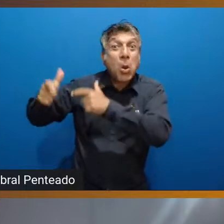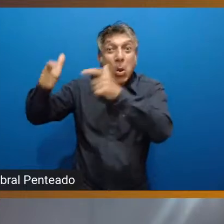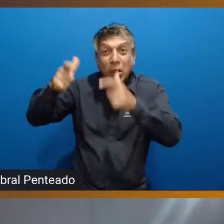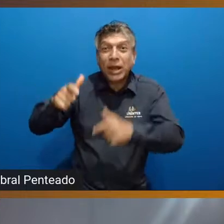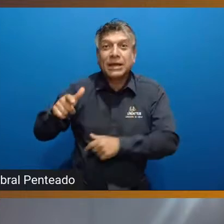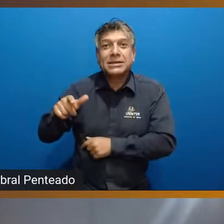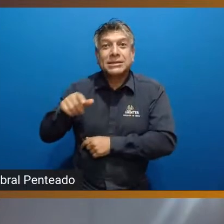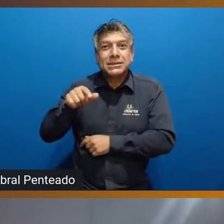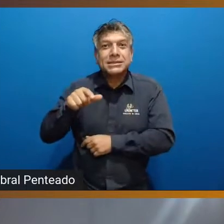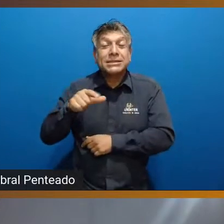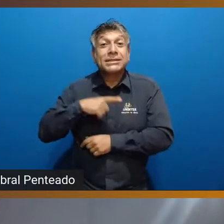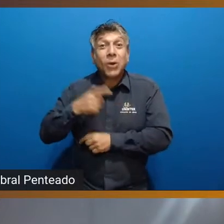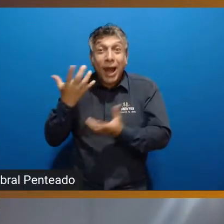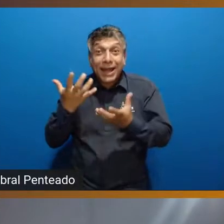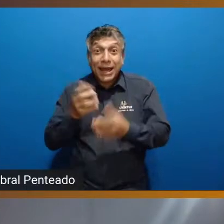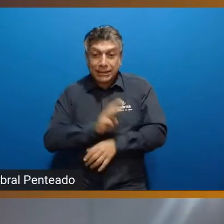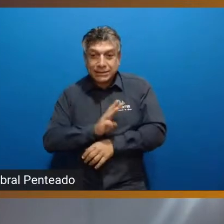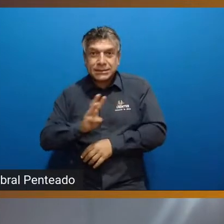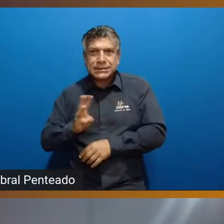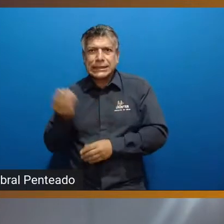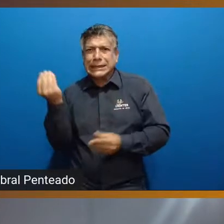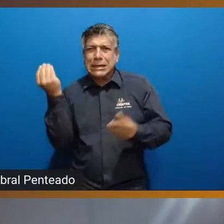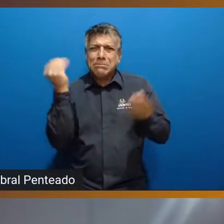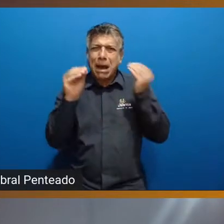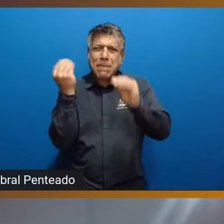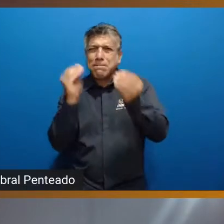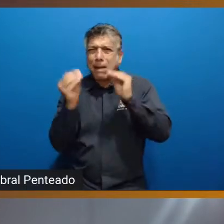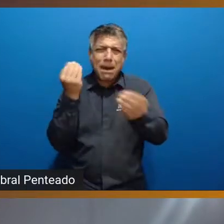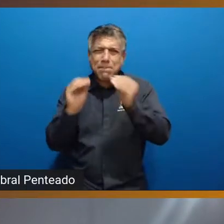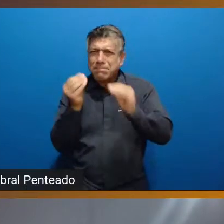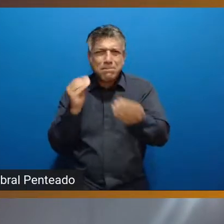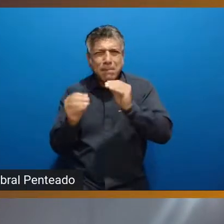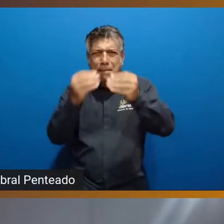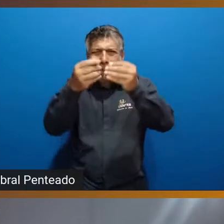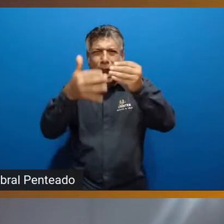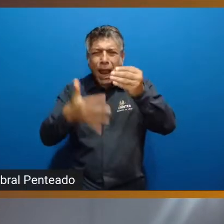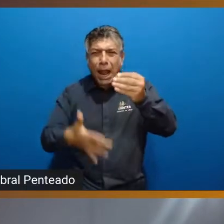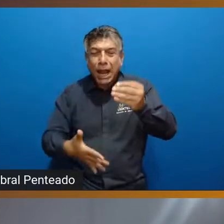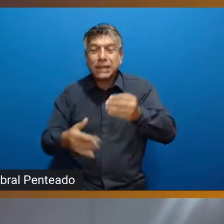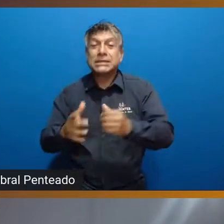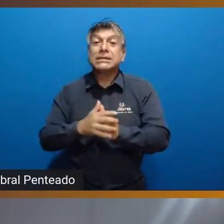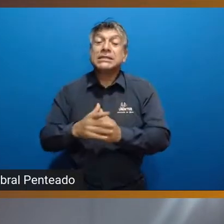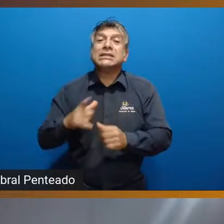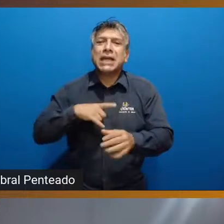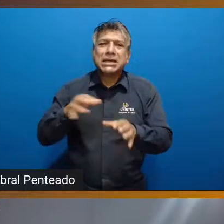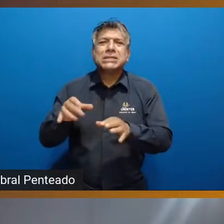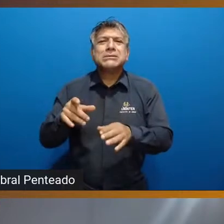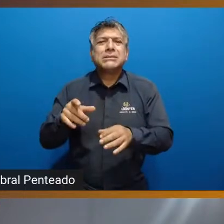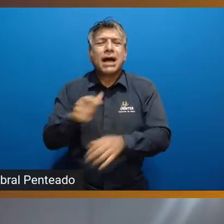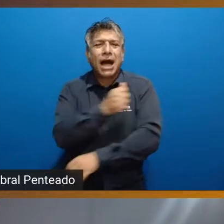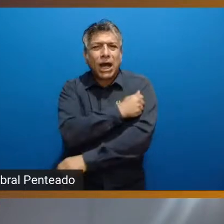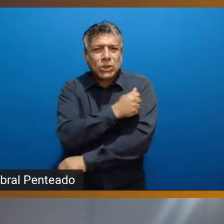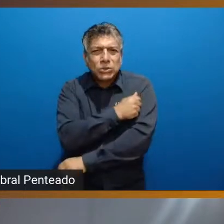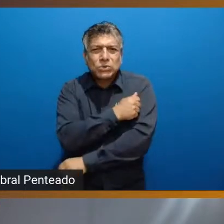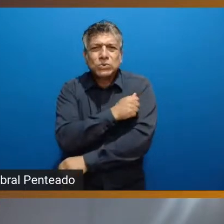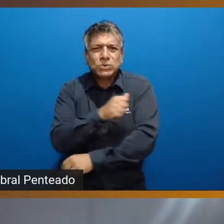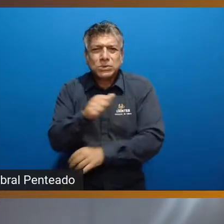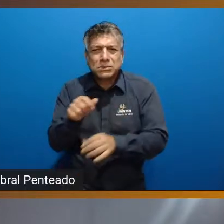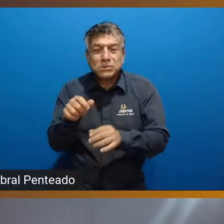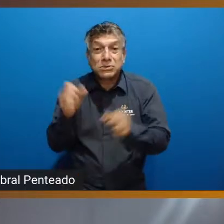que o meu site comece a aparecer aluno de educação física, aluno de educação física que tem um projeto bacana que rodou lá, que não sei o quê, e aí,